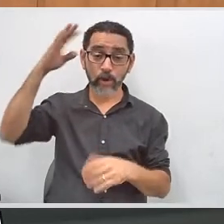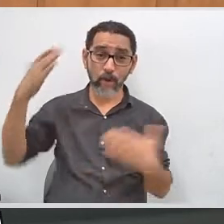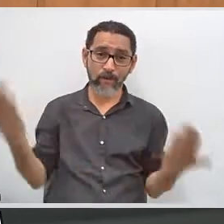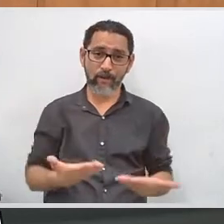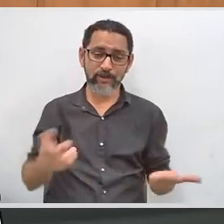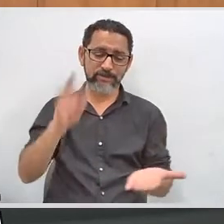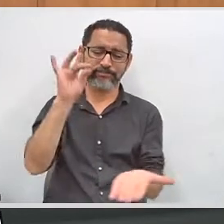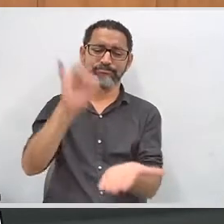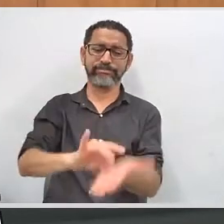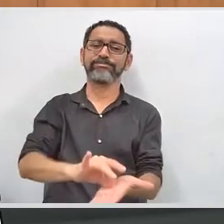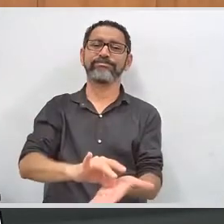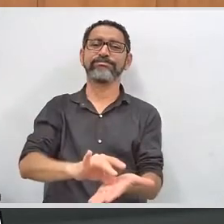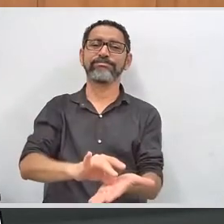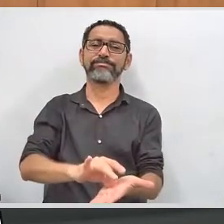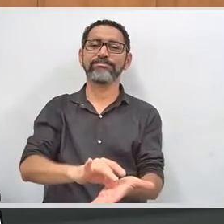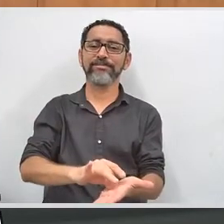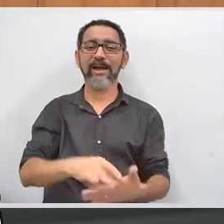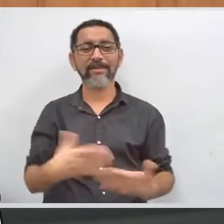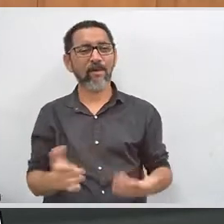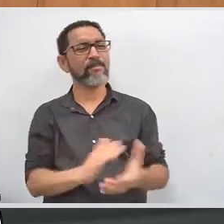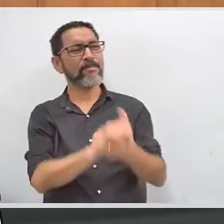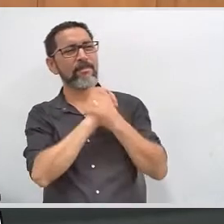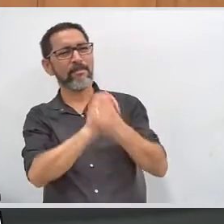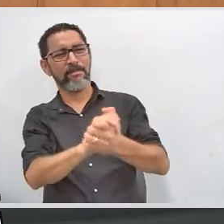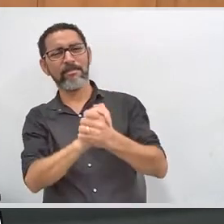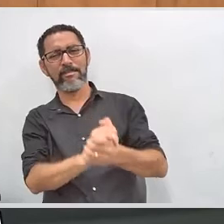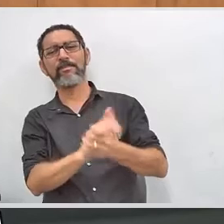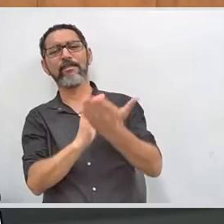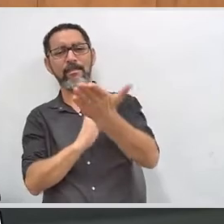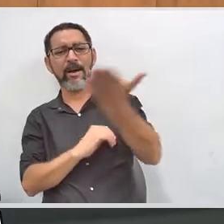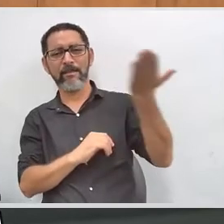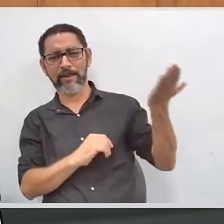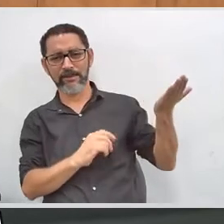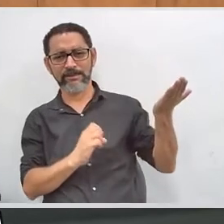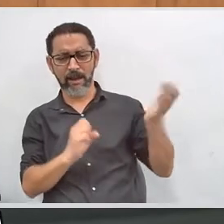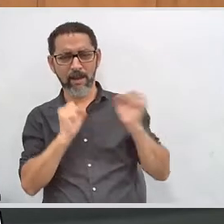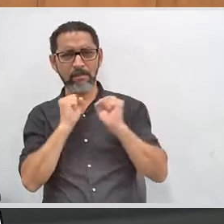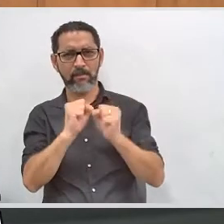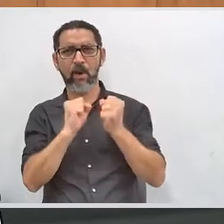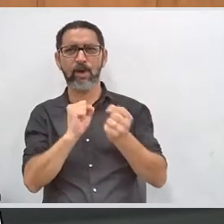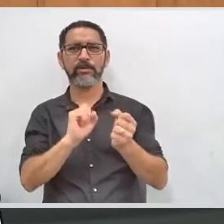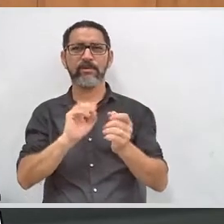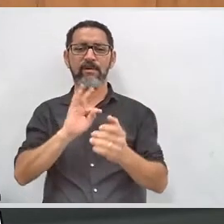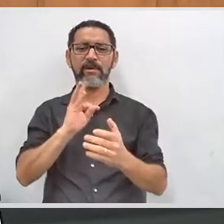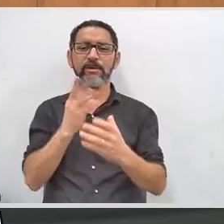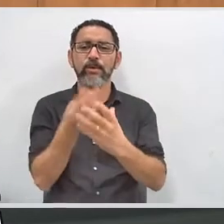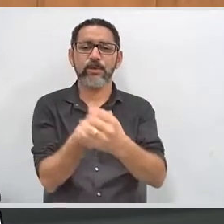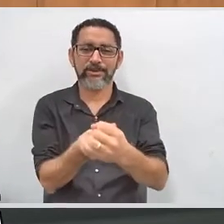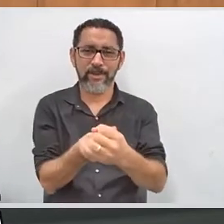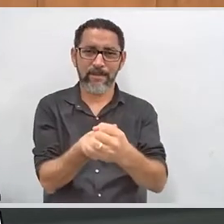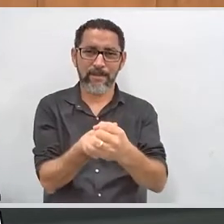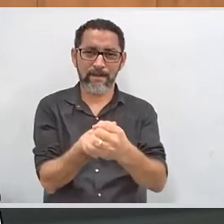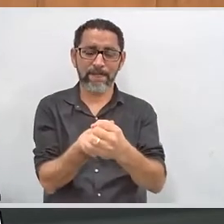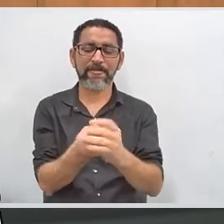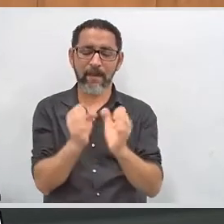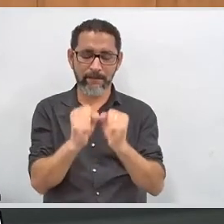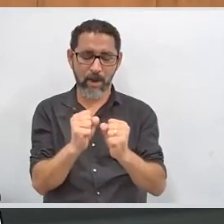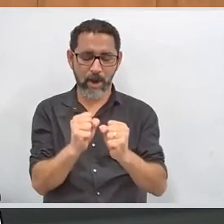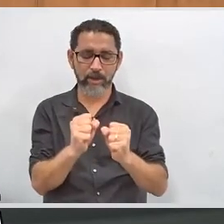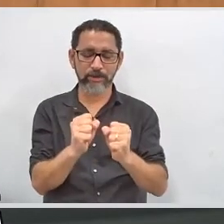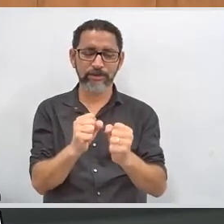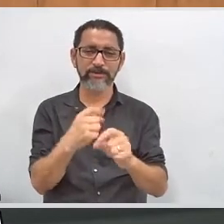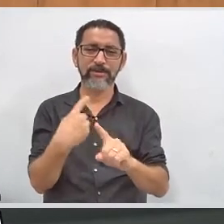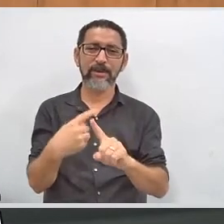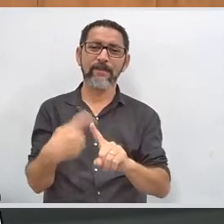porque eu acho que se hoje nós podemos falar de uma inclusão, podemos. Que ela hoje está se